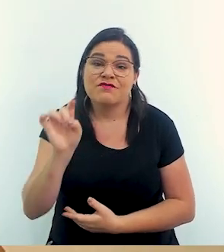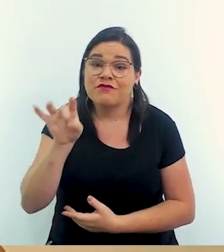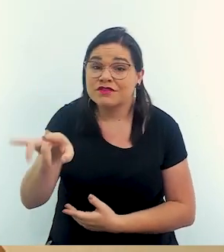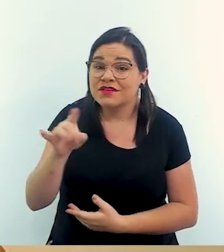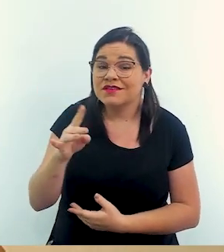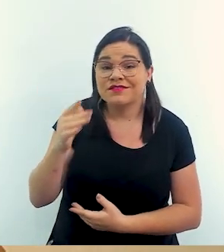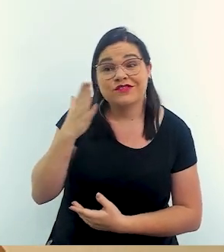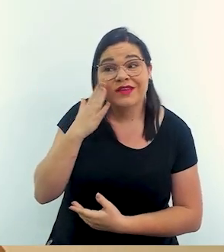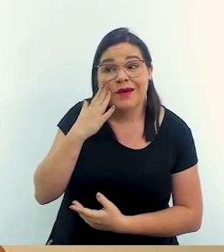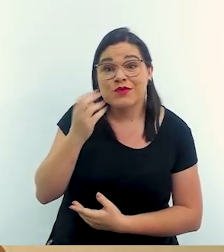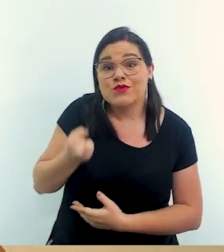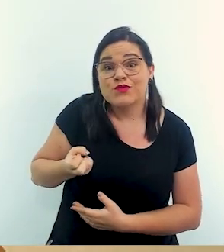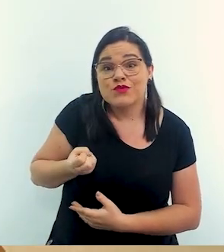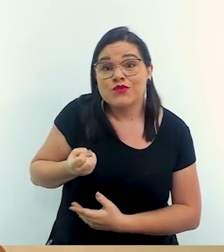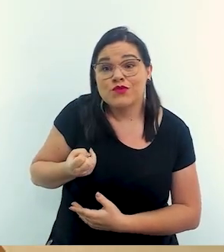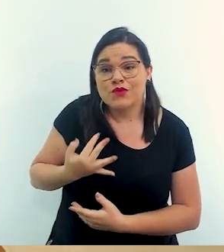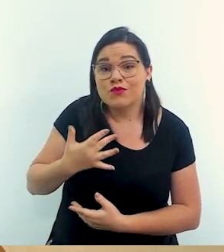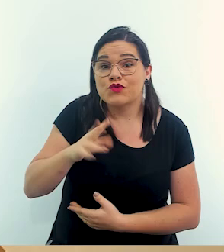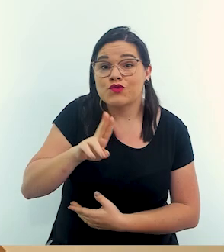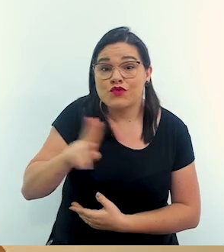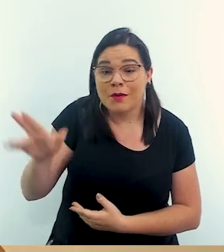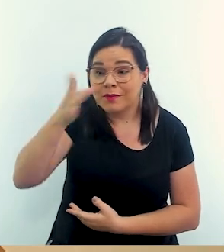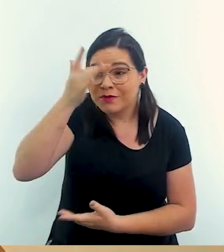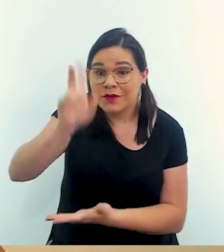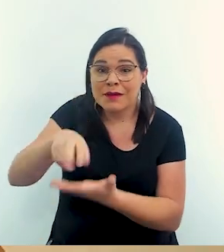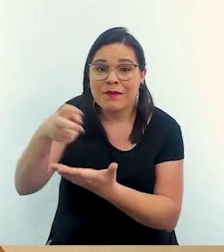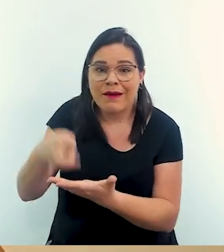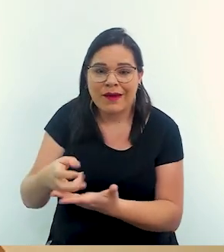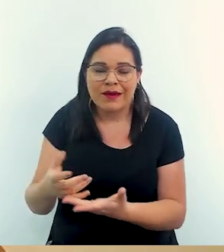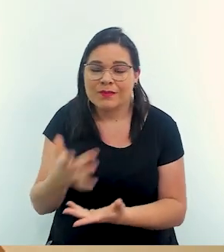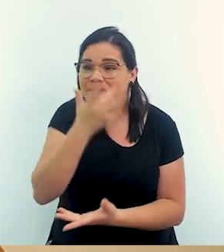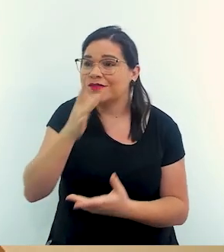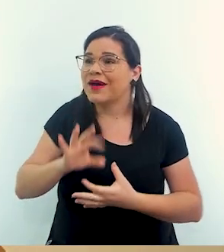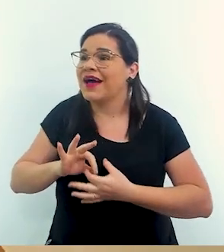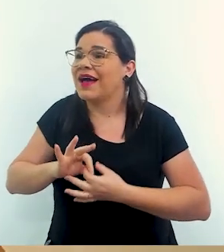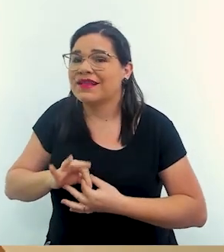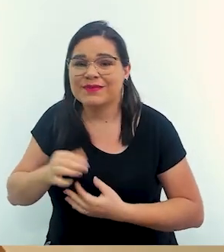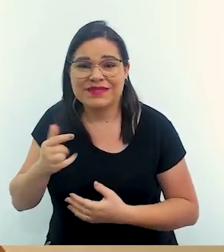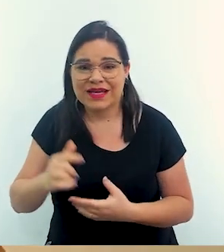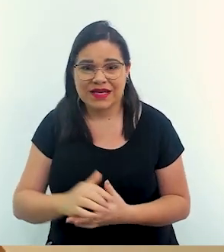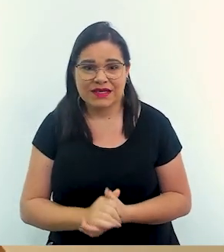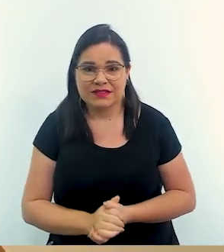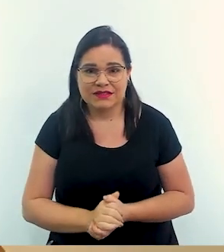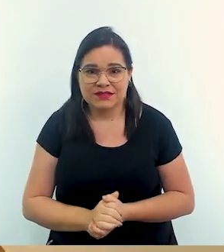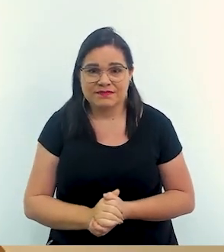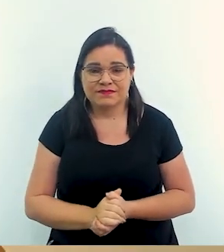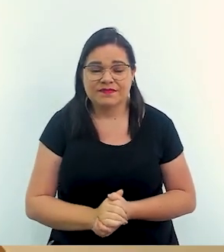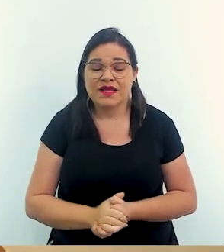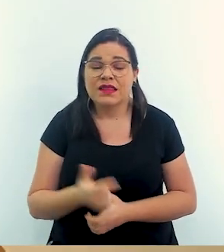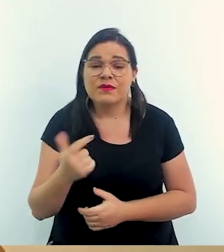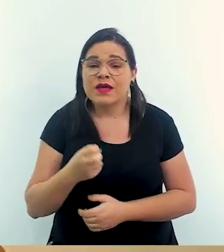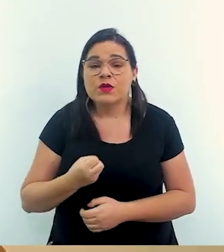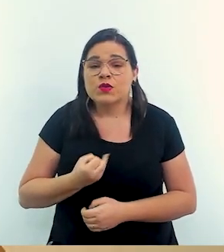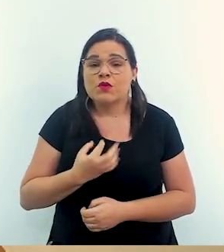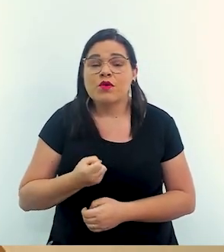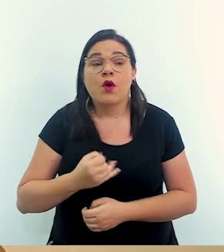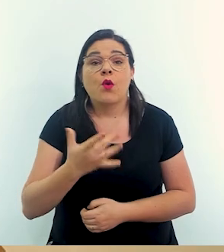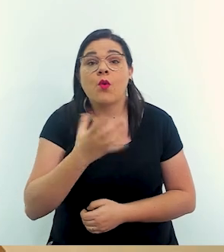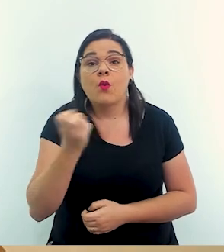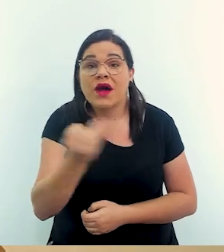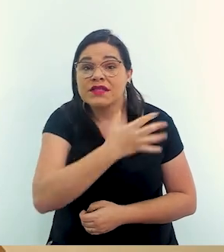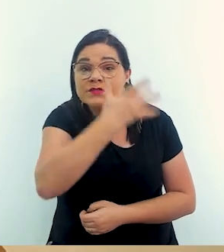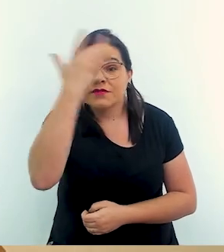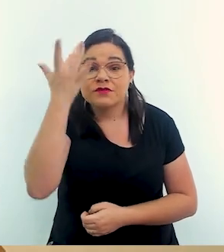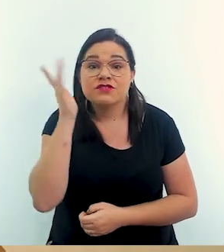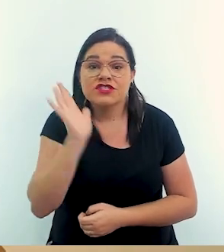isso, muitas vezes, não cria números. Porque você não tem o dado. cria nem comoção, o engajamento. tem um dado estatístico de quantas pessoas